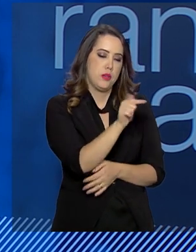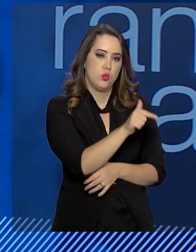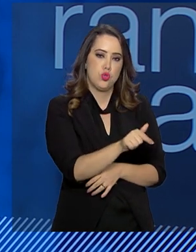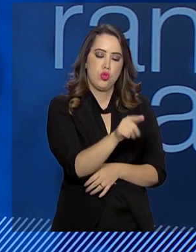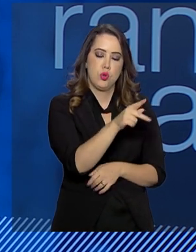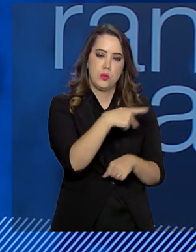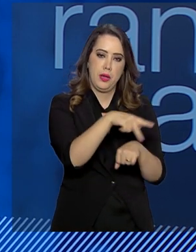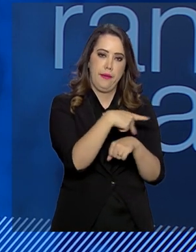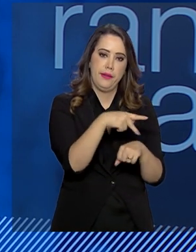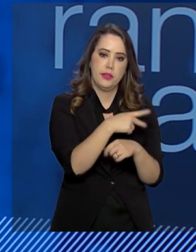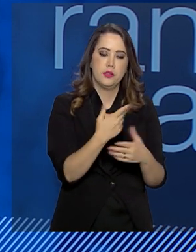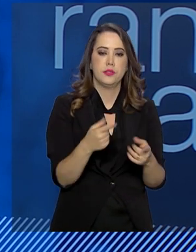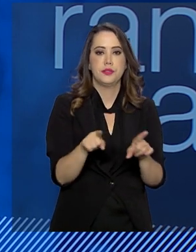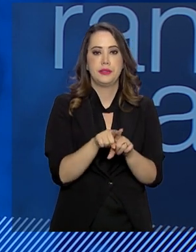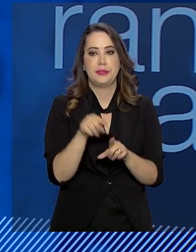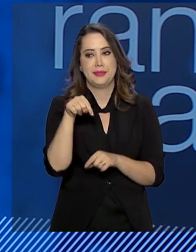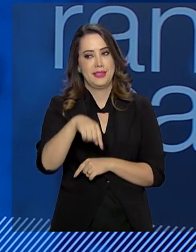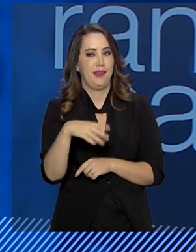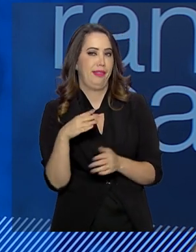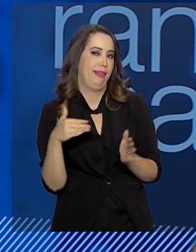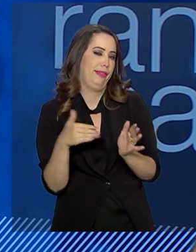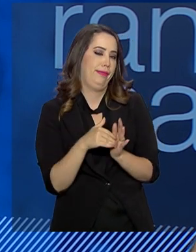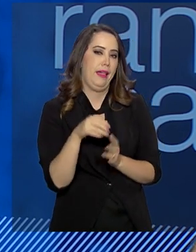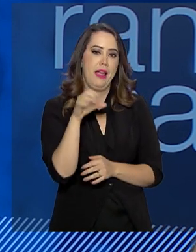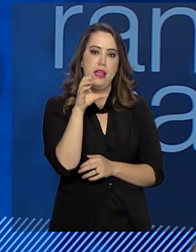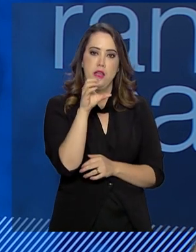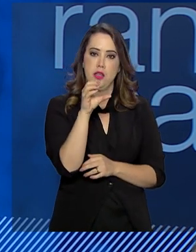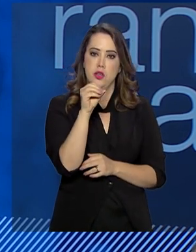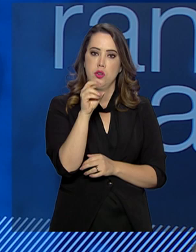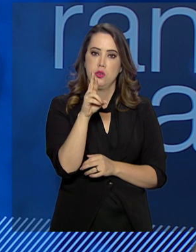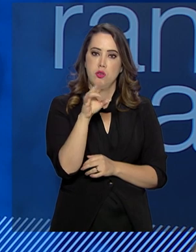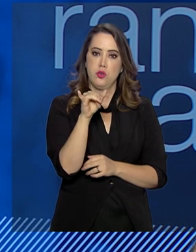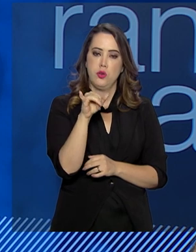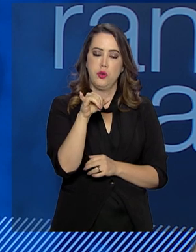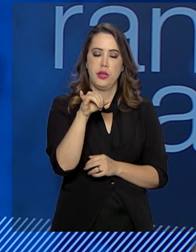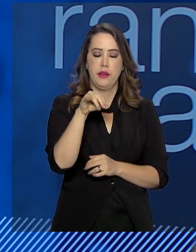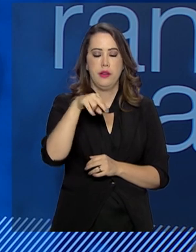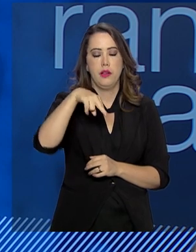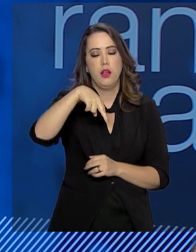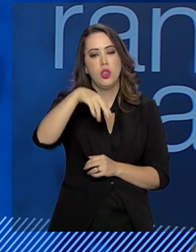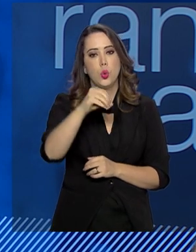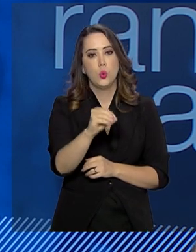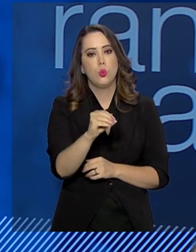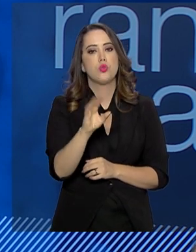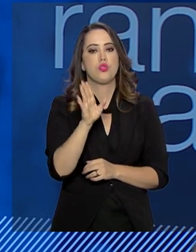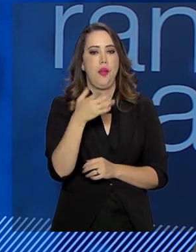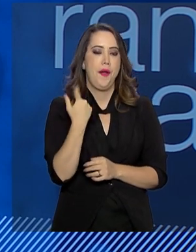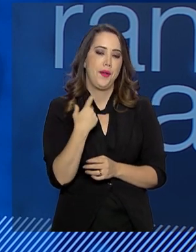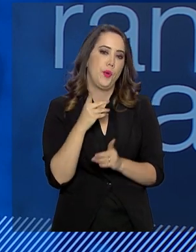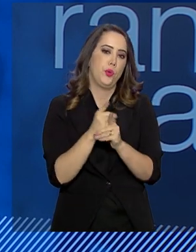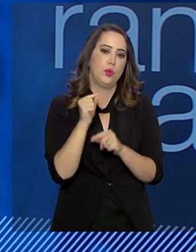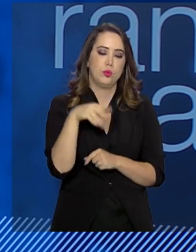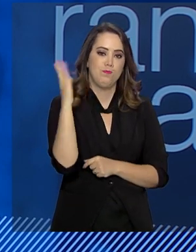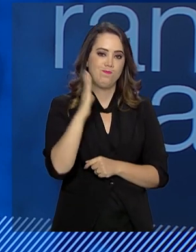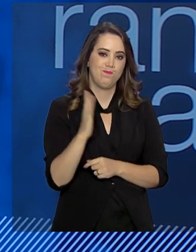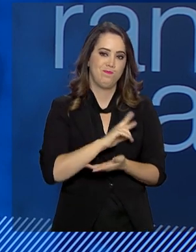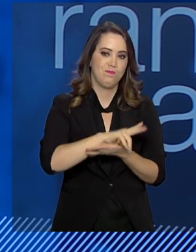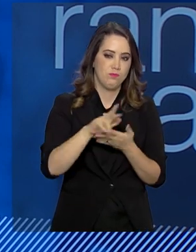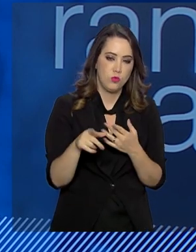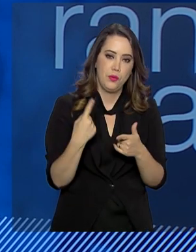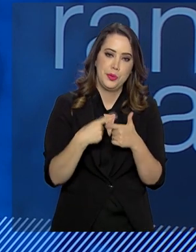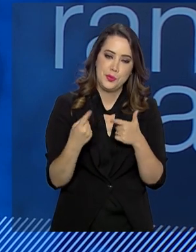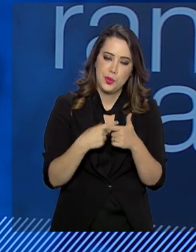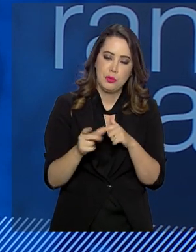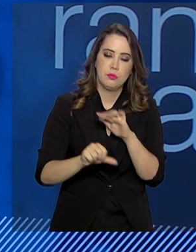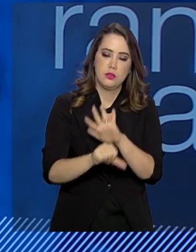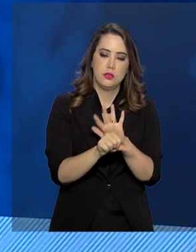Até cigarro coreano já foi pego aqui no Brasil. Mas é uma cadeia muito grande de crime que influencia